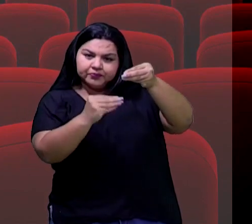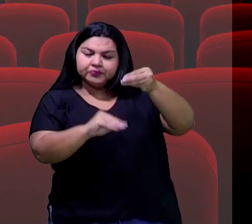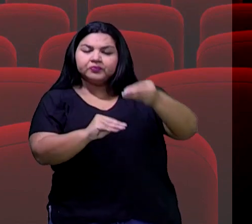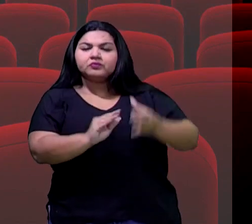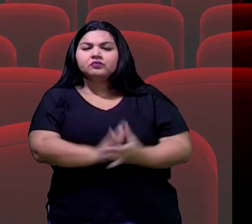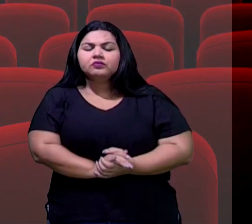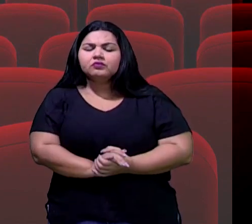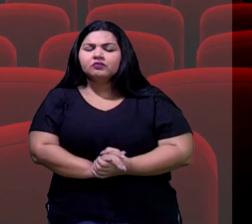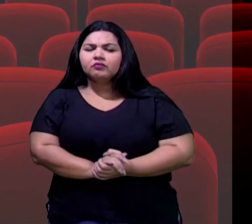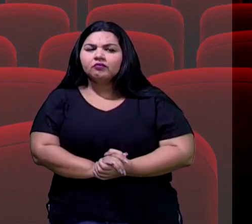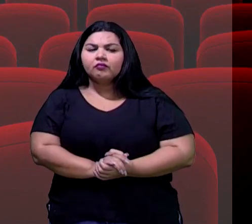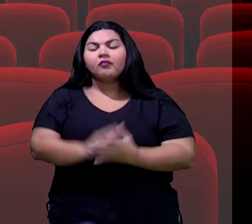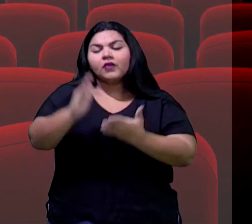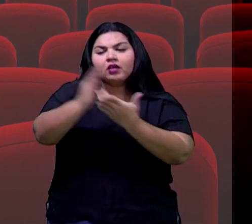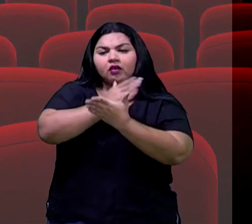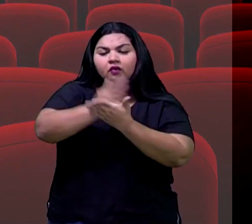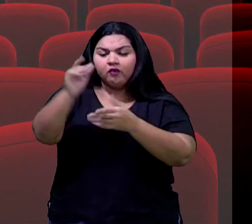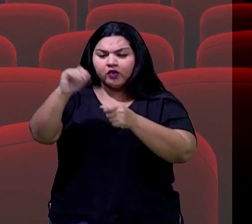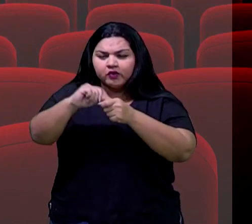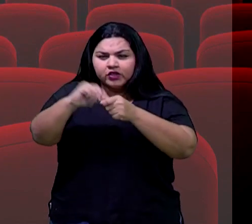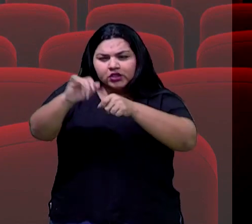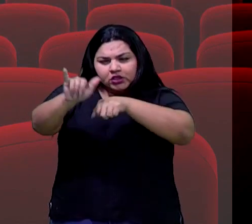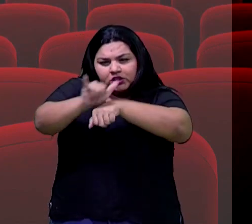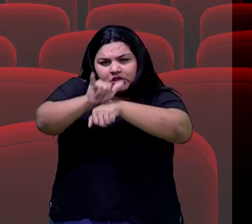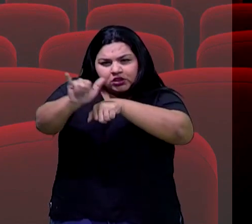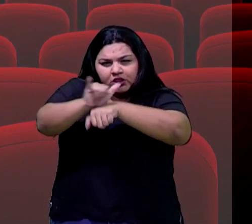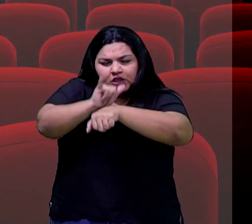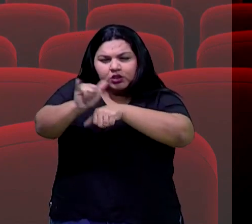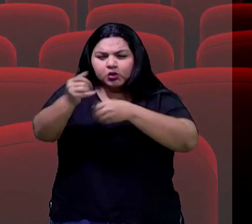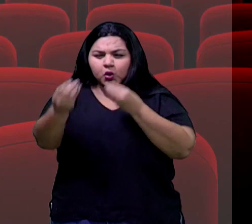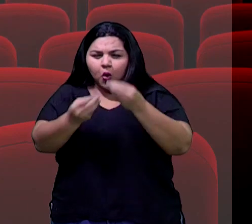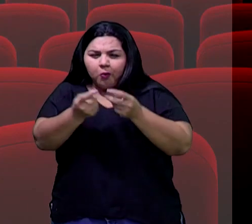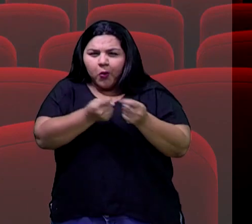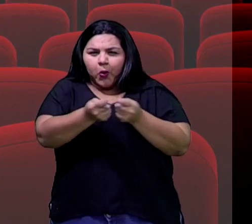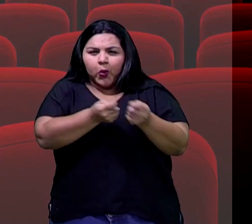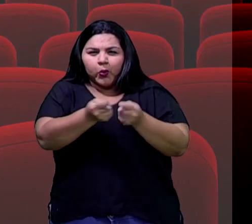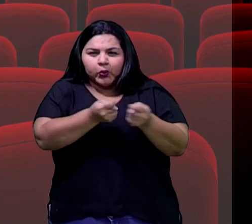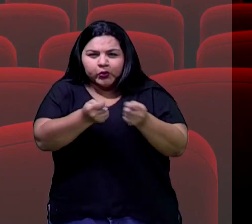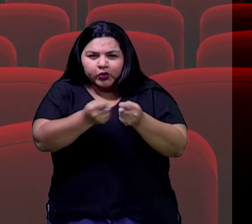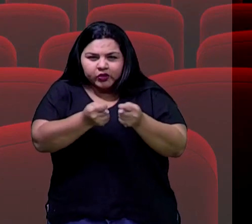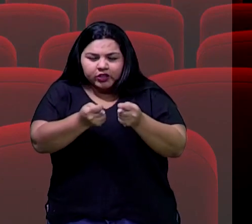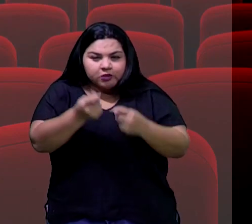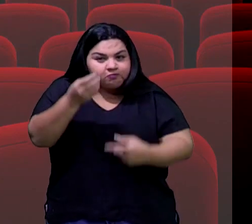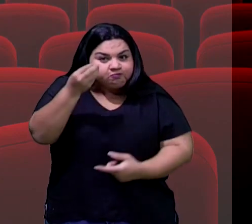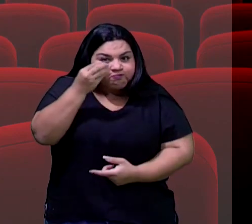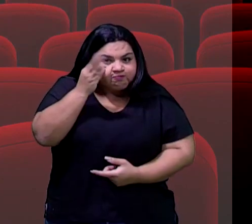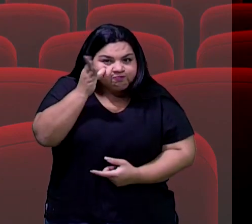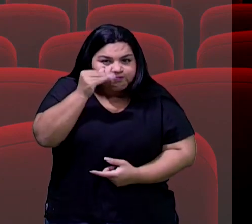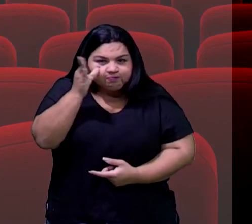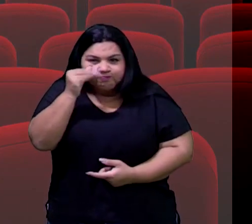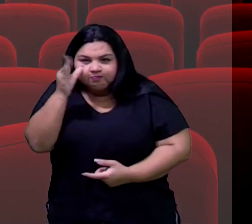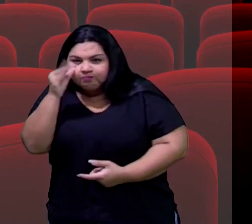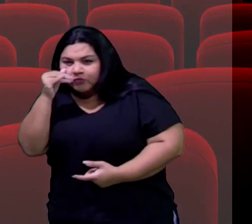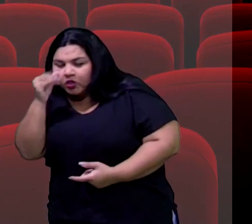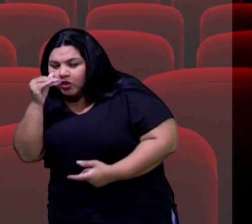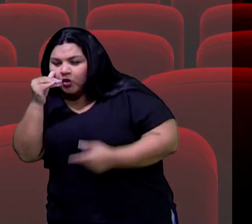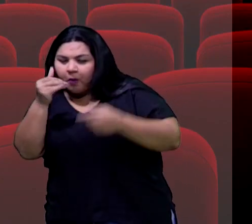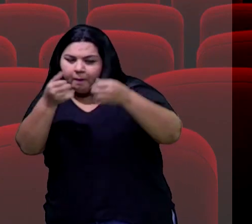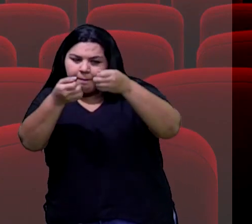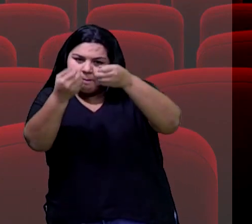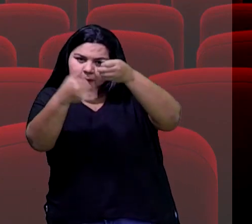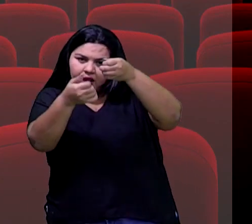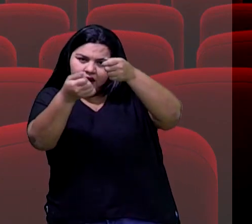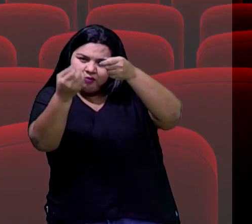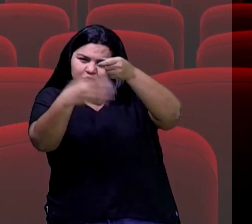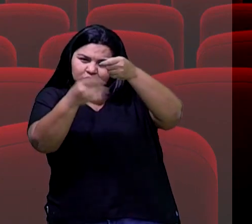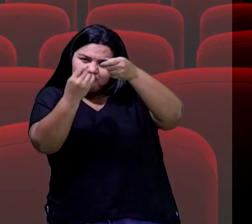como eu posso falar, algumas estratégias de poder monitorar ainda mais, não é? O comentário e as pessoas, os